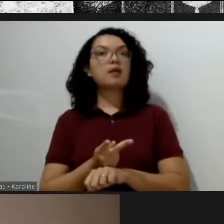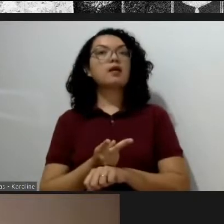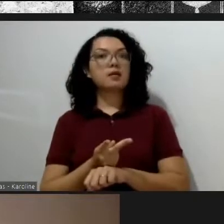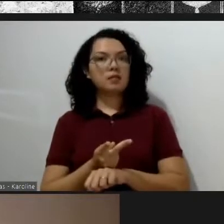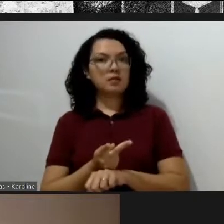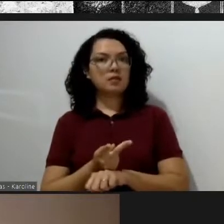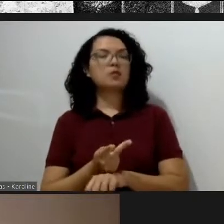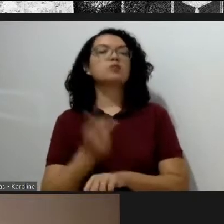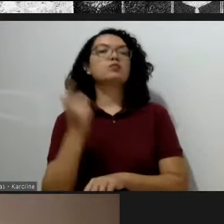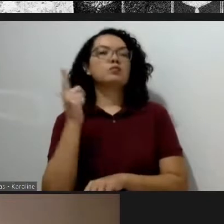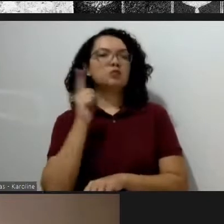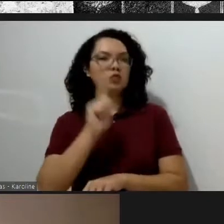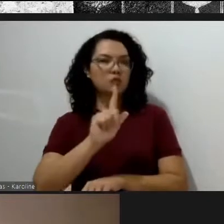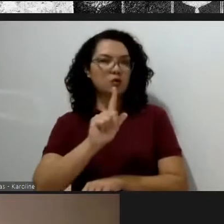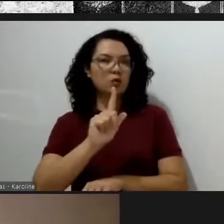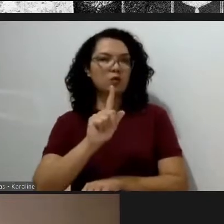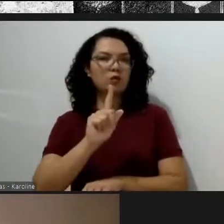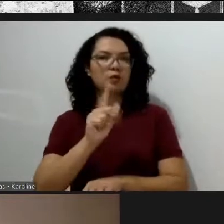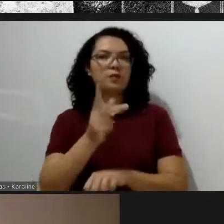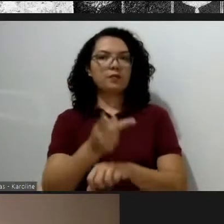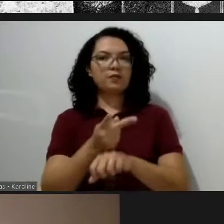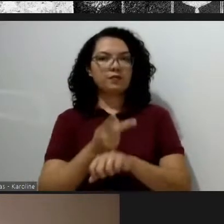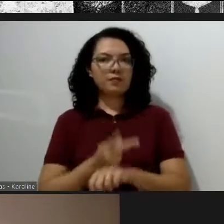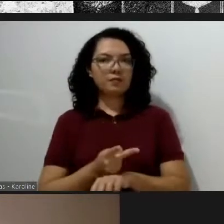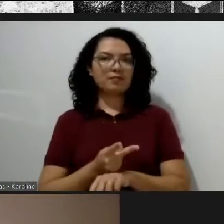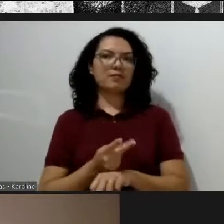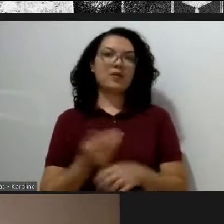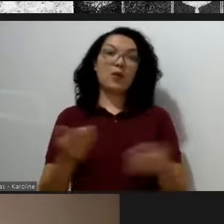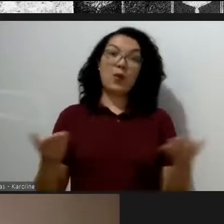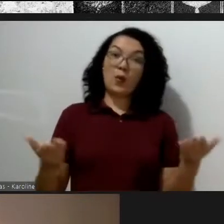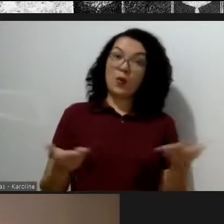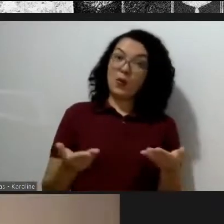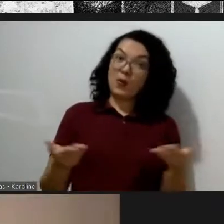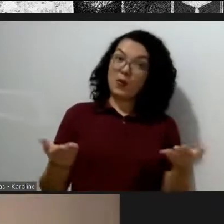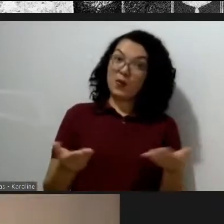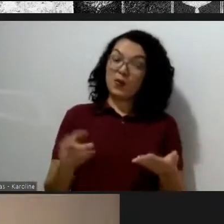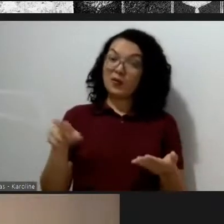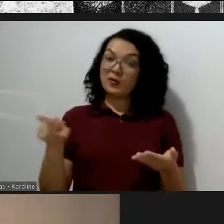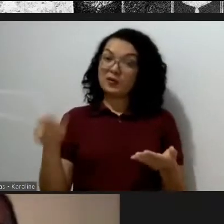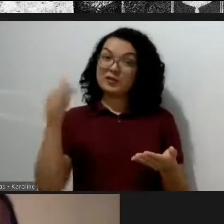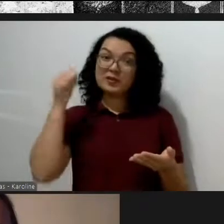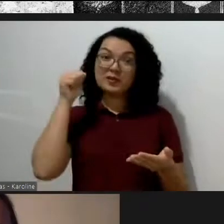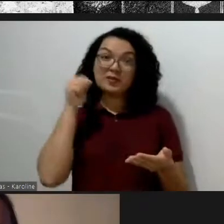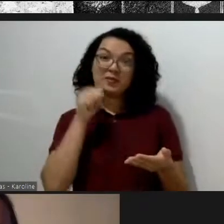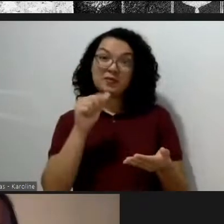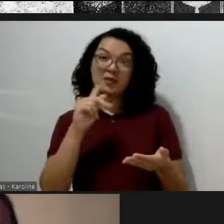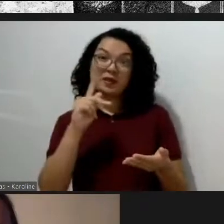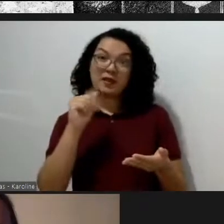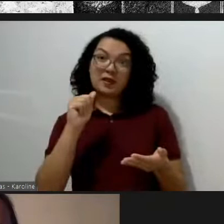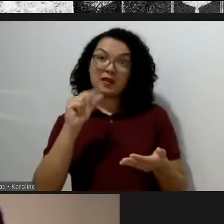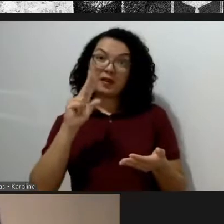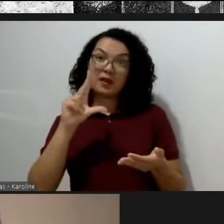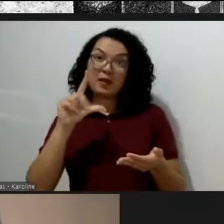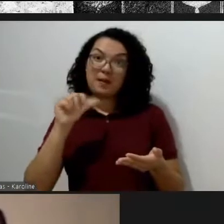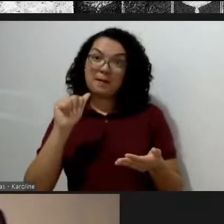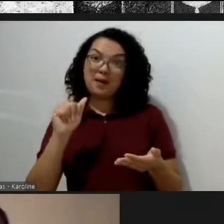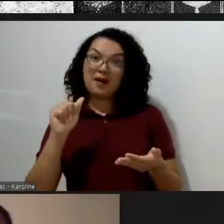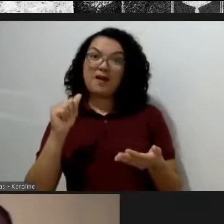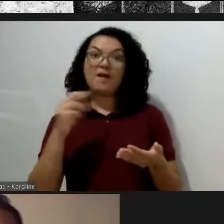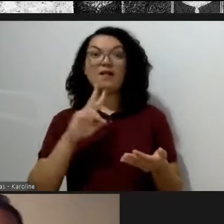2020. Ela vai nos mostrar um pouco da sua trajetória a partir de agora.